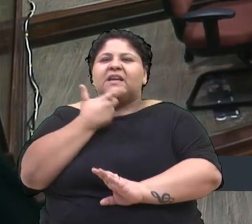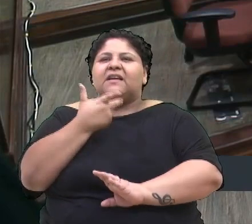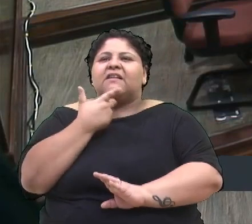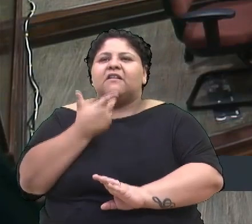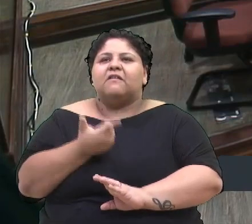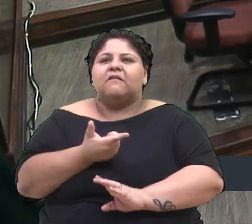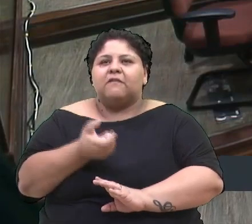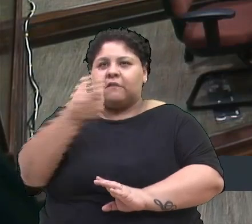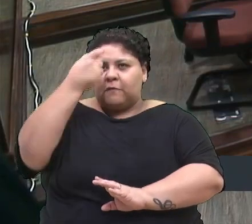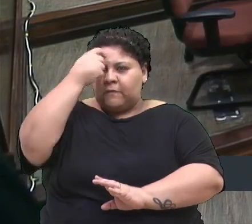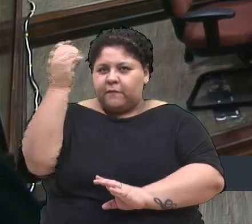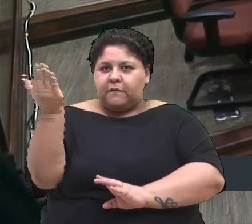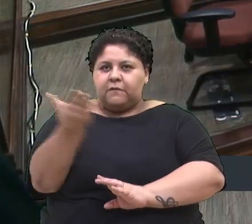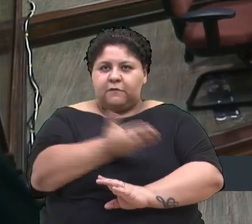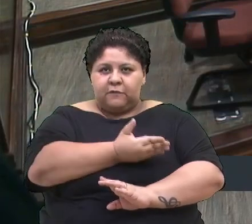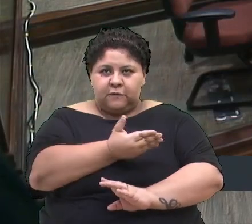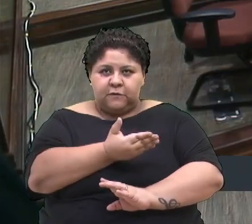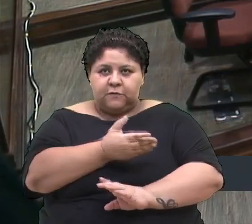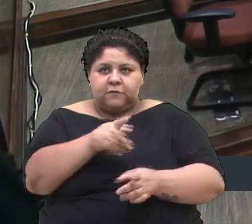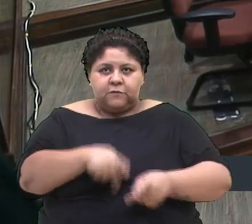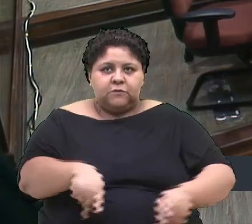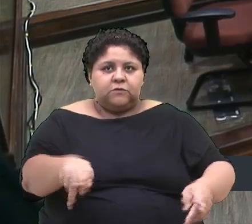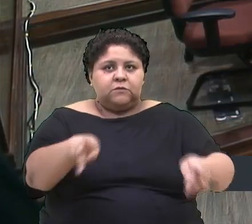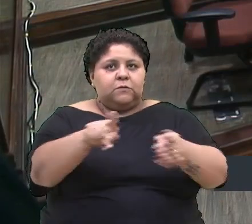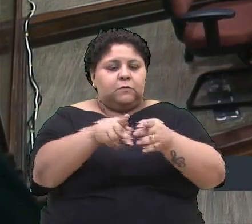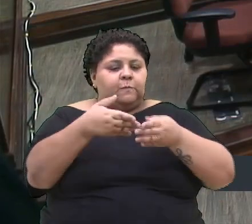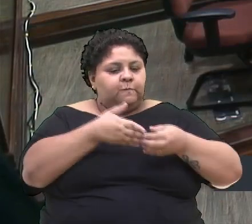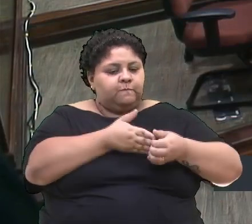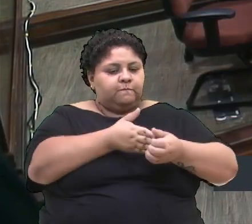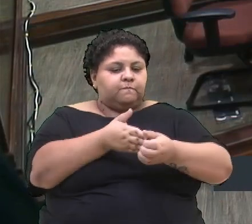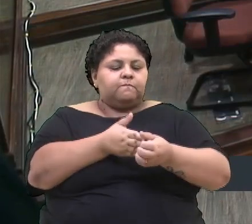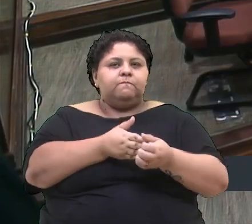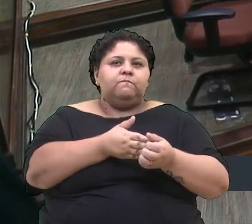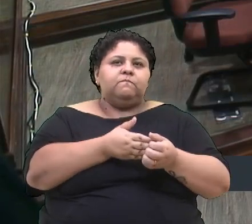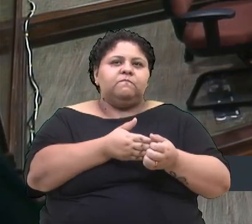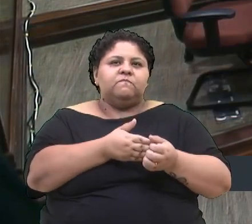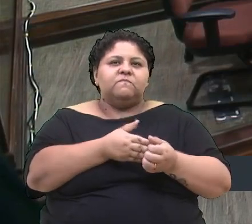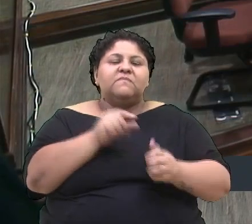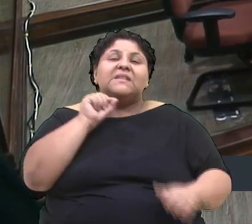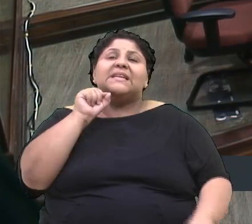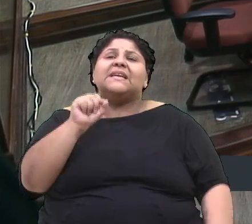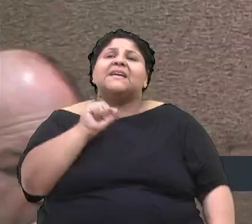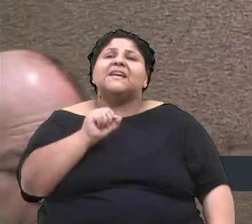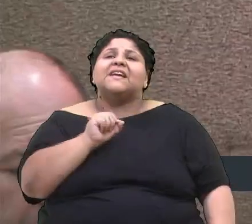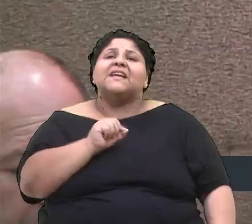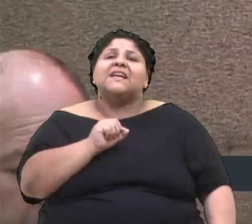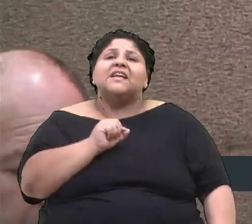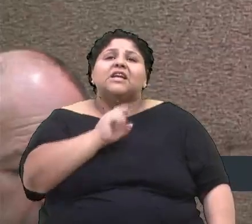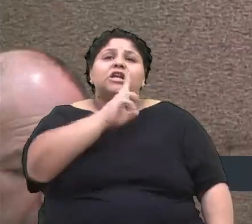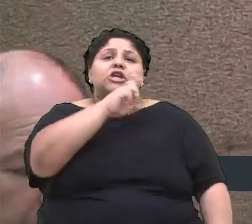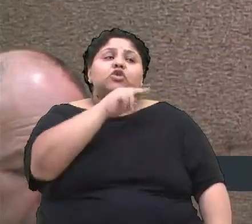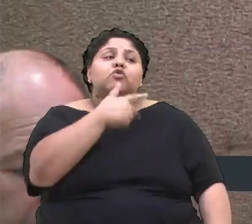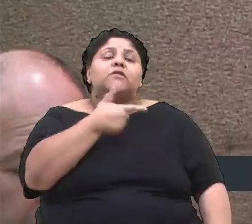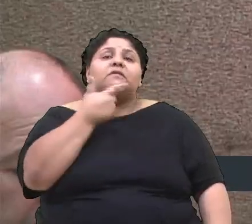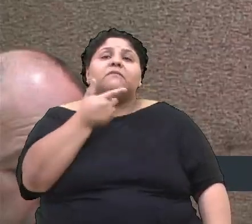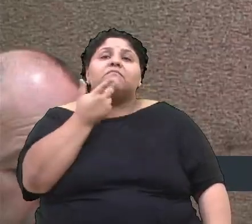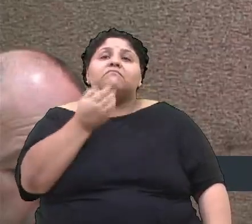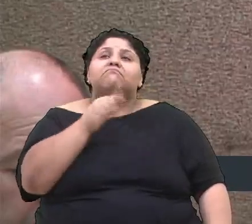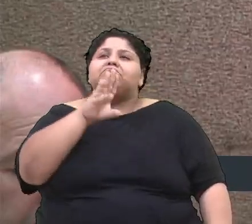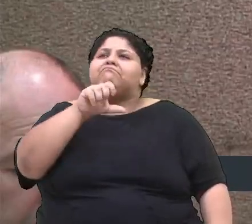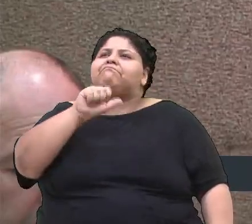conhecimento dos nobres pares e da população que nos acompanha, que quem é que nunca disse, bah,